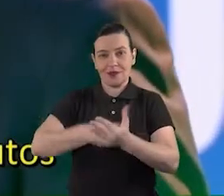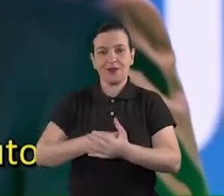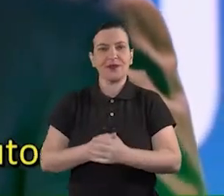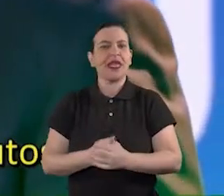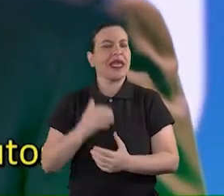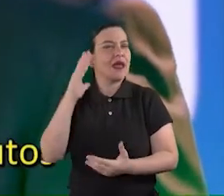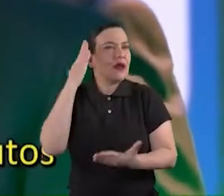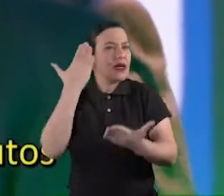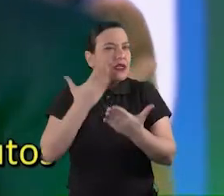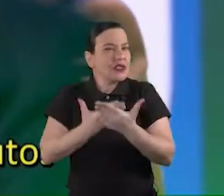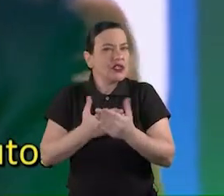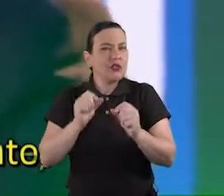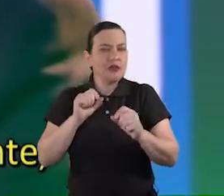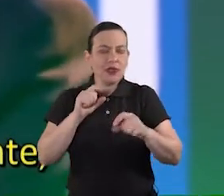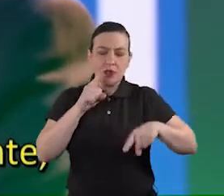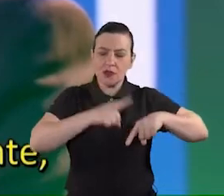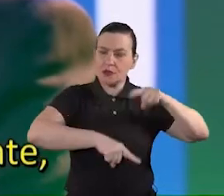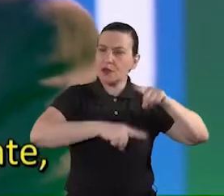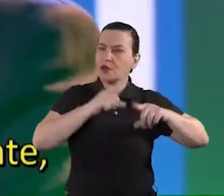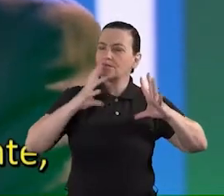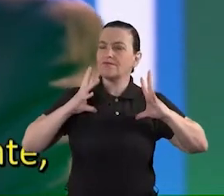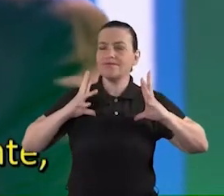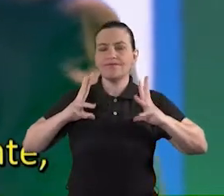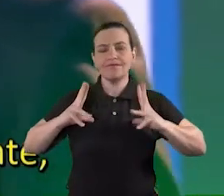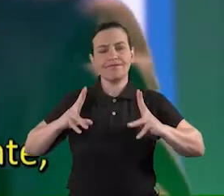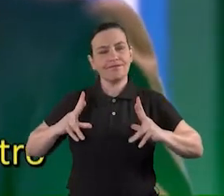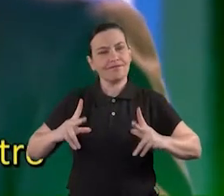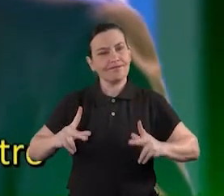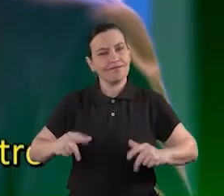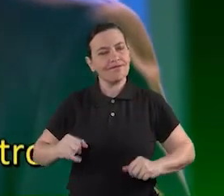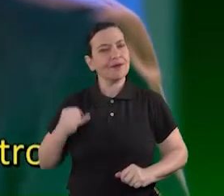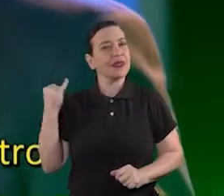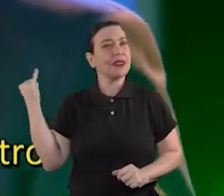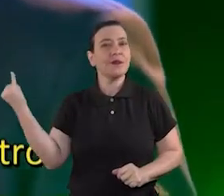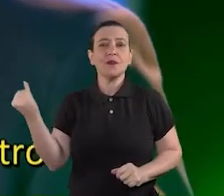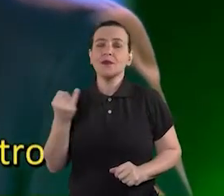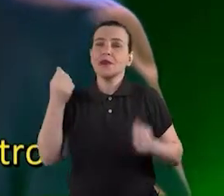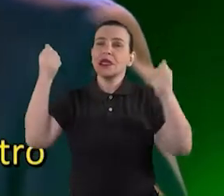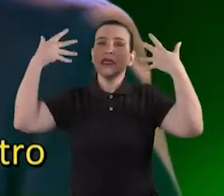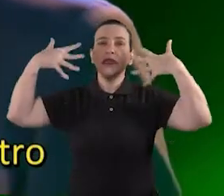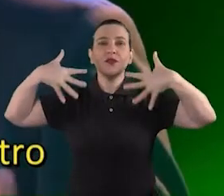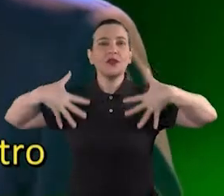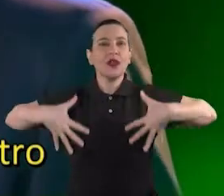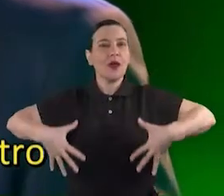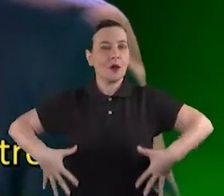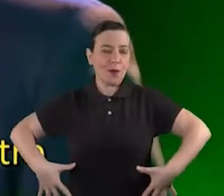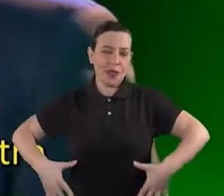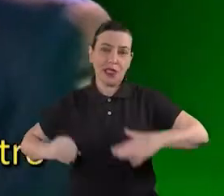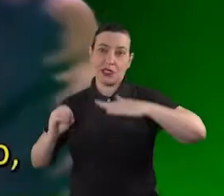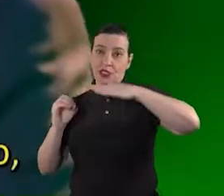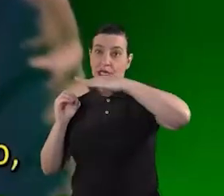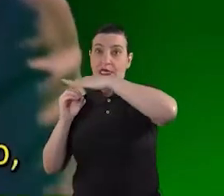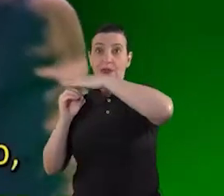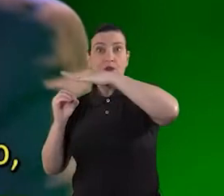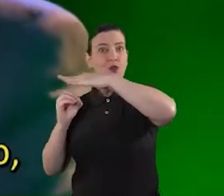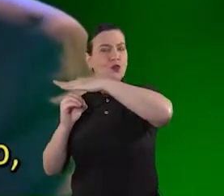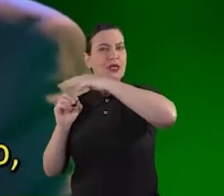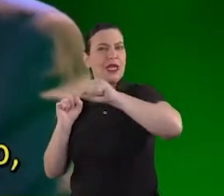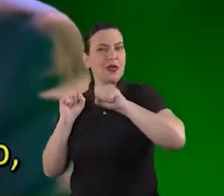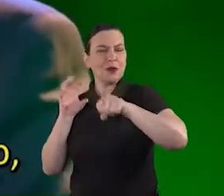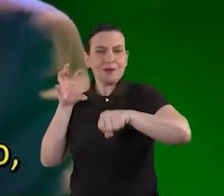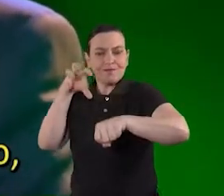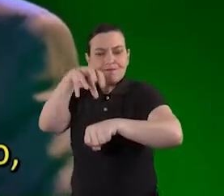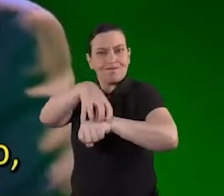a pureza dos nossos produtos os tornam propícios para isso naturalmente cada vez mais a do terra está no centro desse